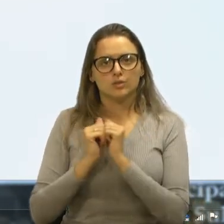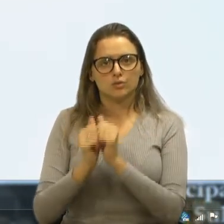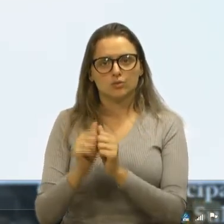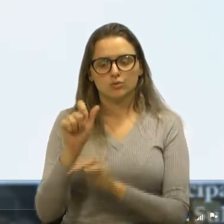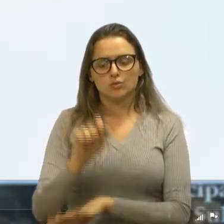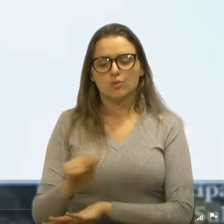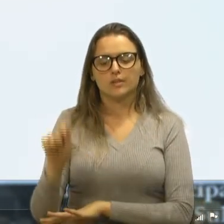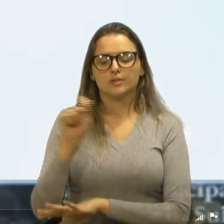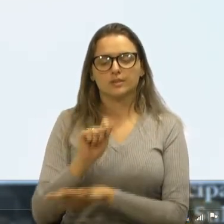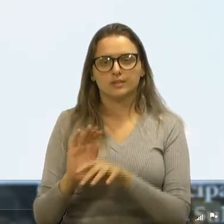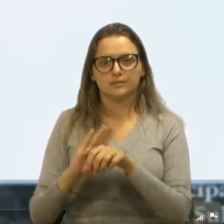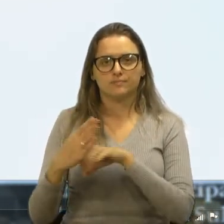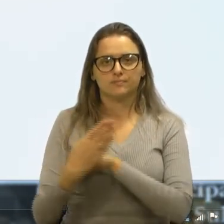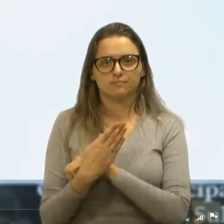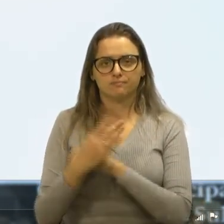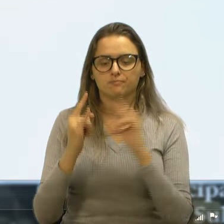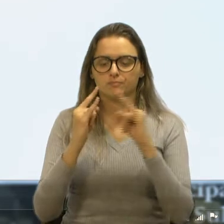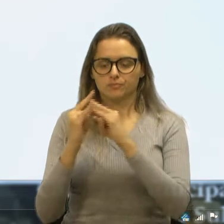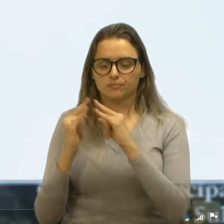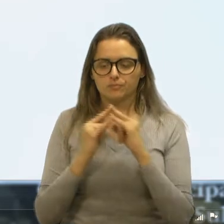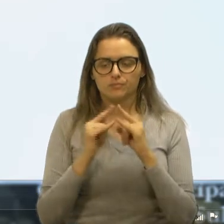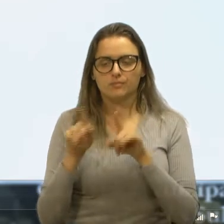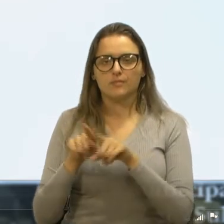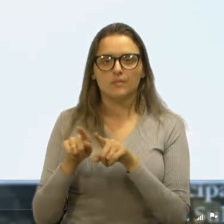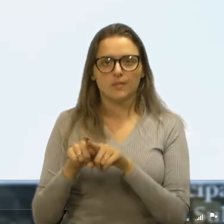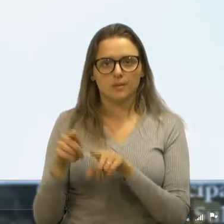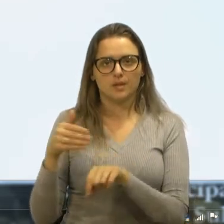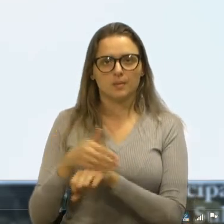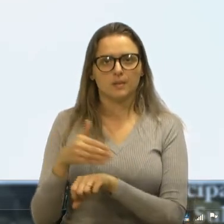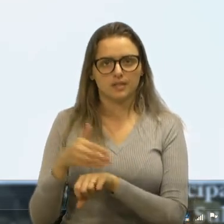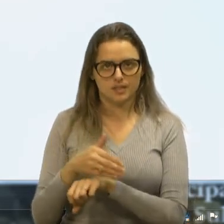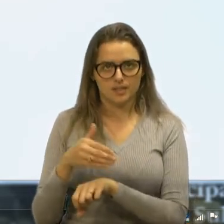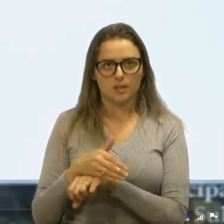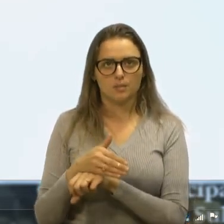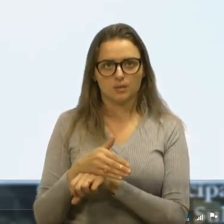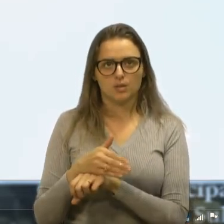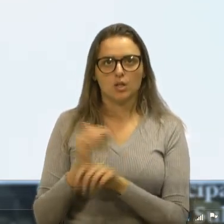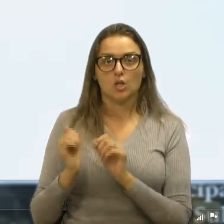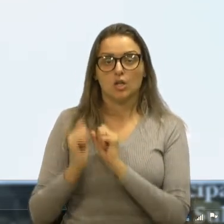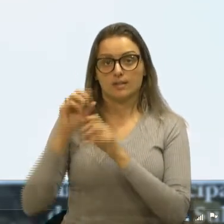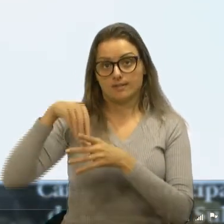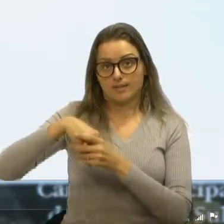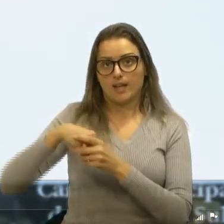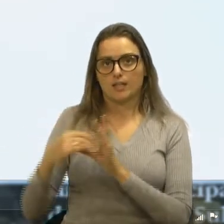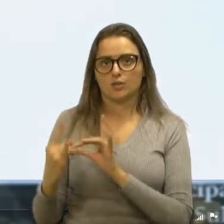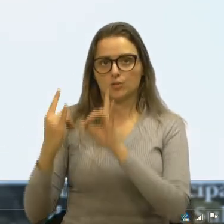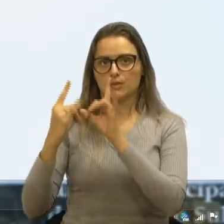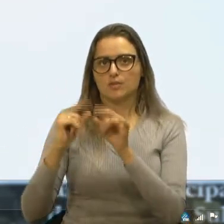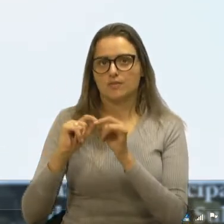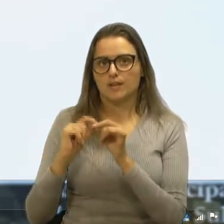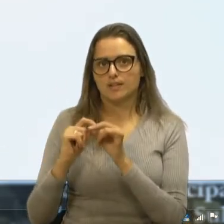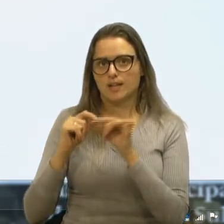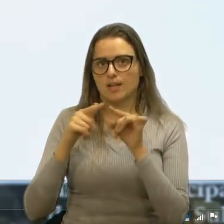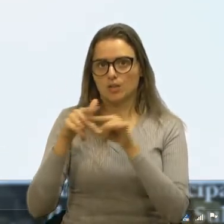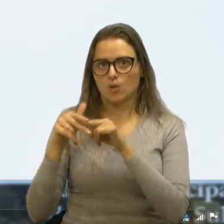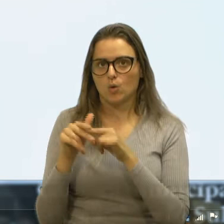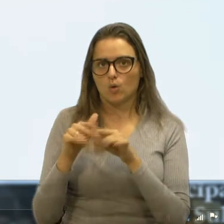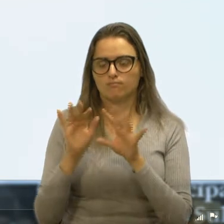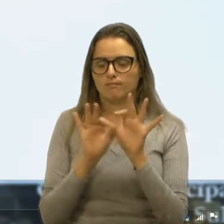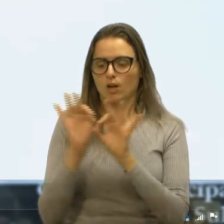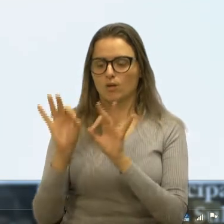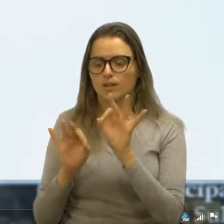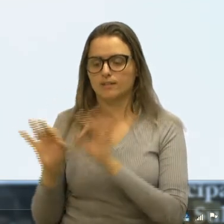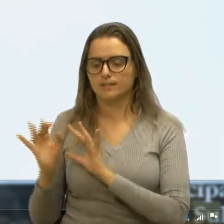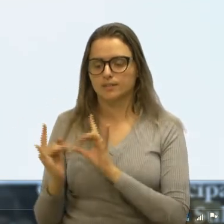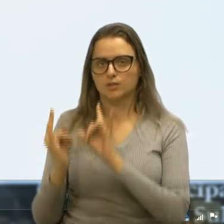Moradores, entidades que ali se faziam presente dentro do prédio, dando vida ao prédio, já falei várias vezes,